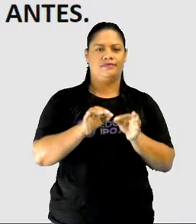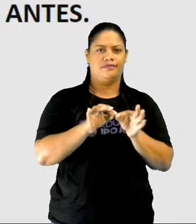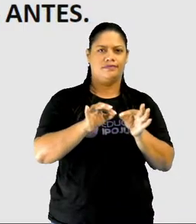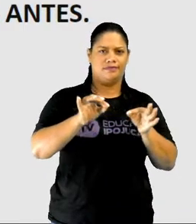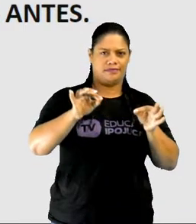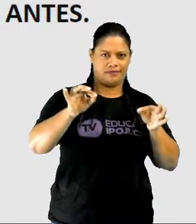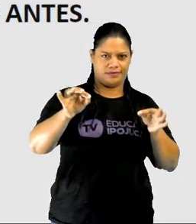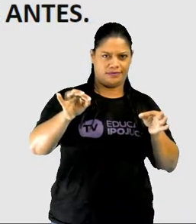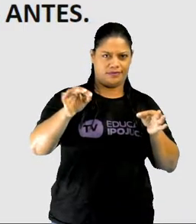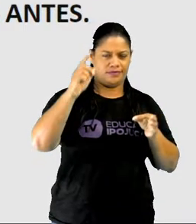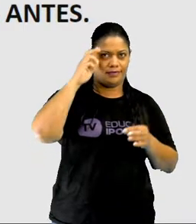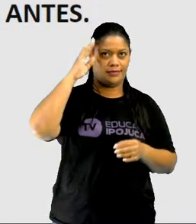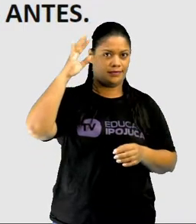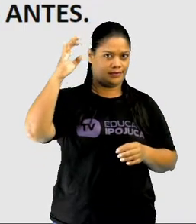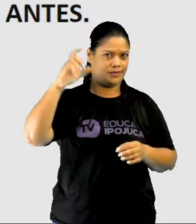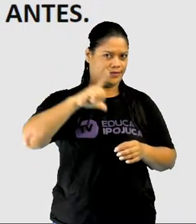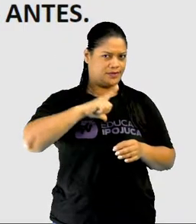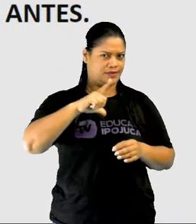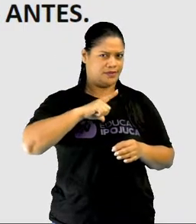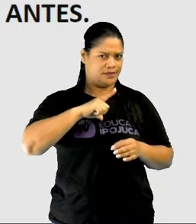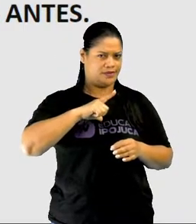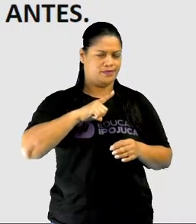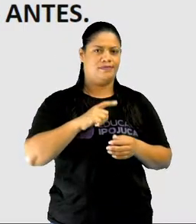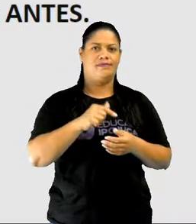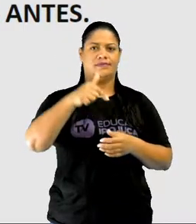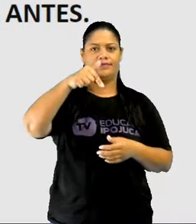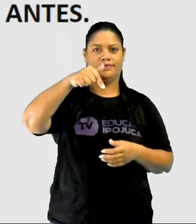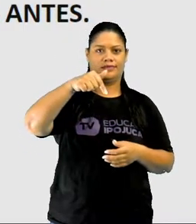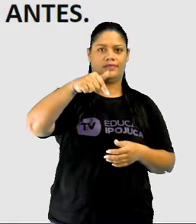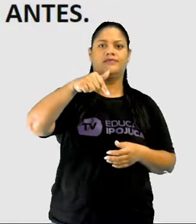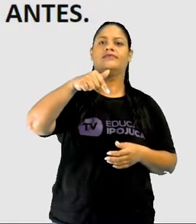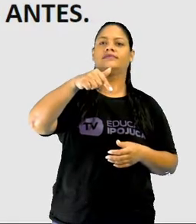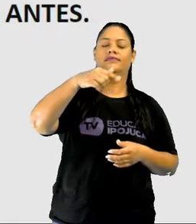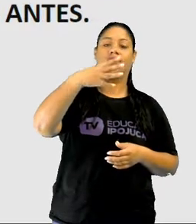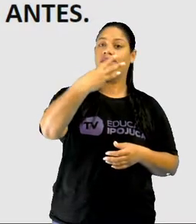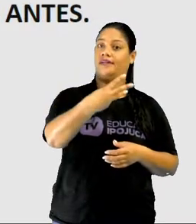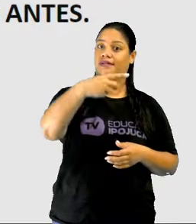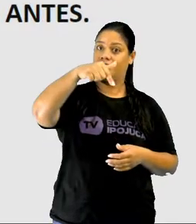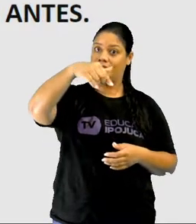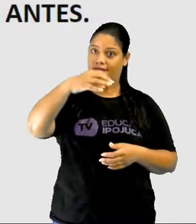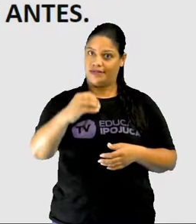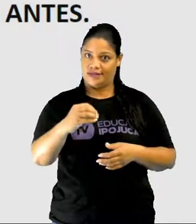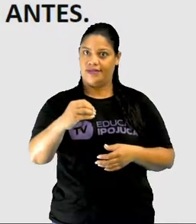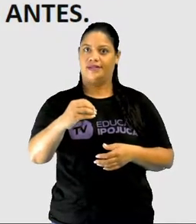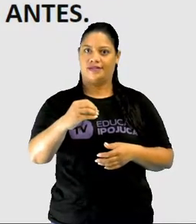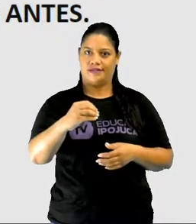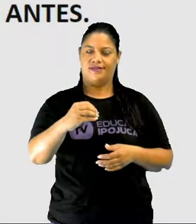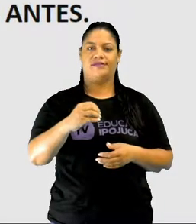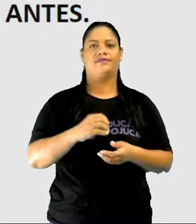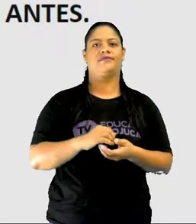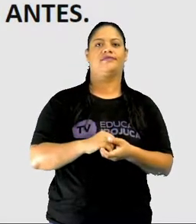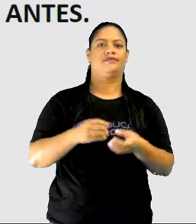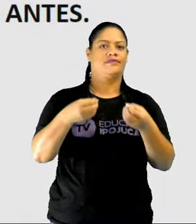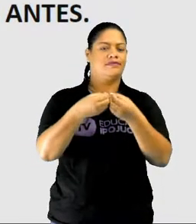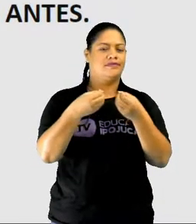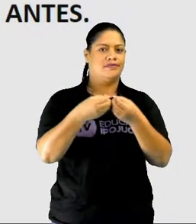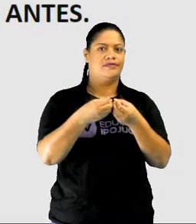imaginária que passava a 370 léguas a oeste do Cabo Verde.